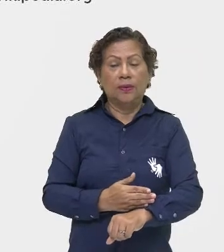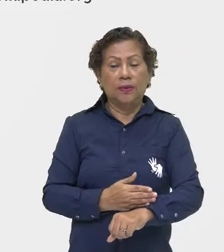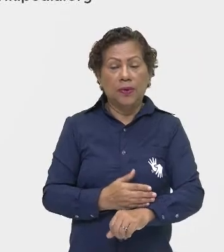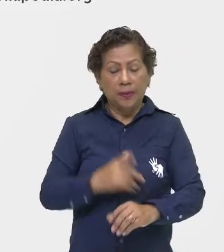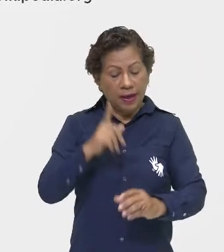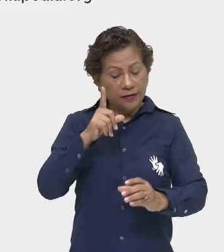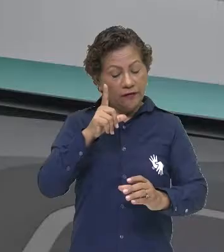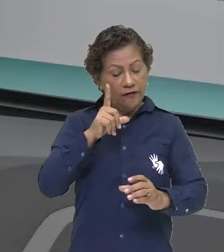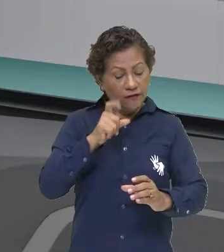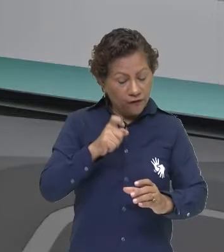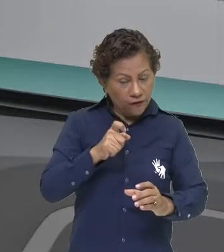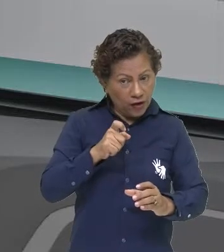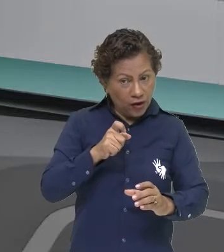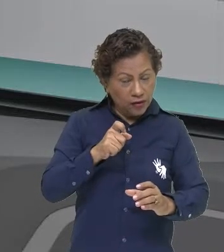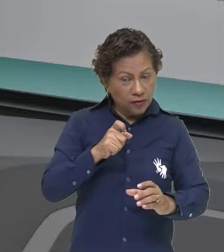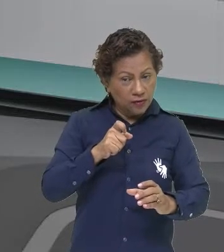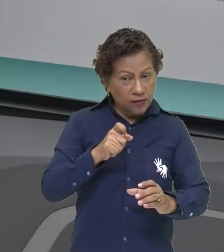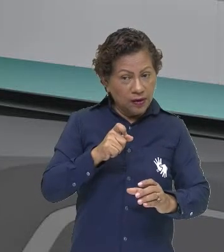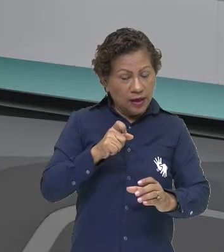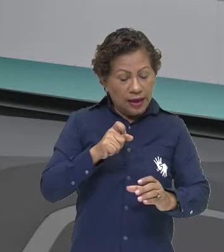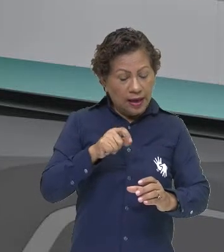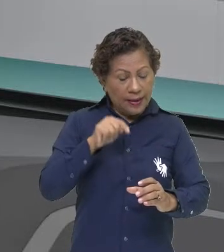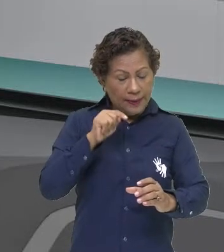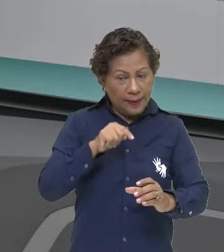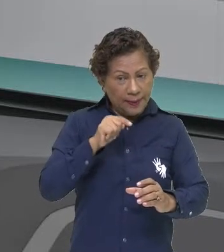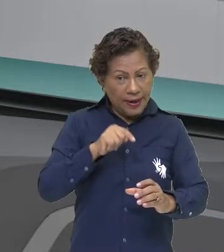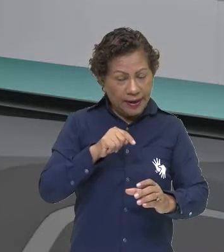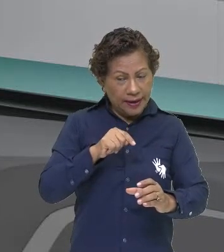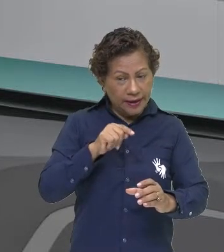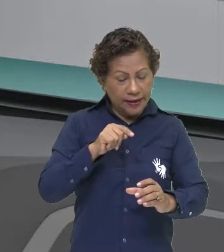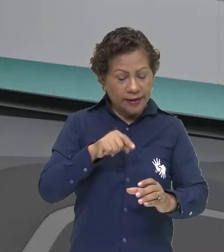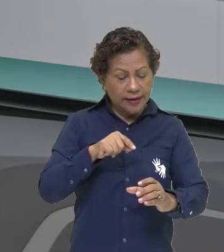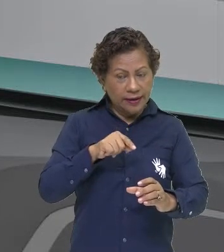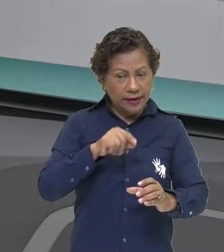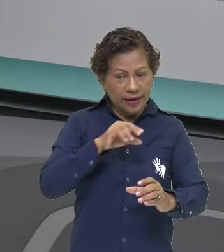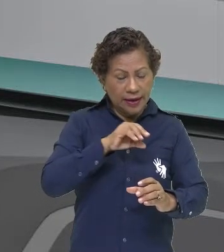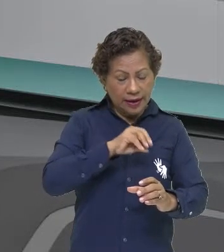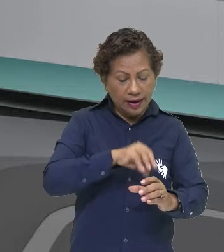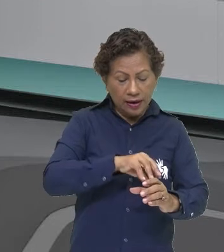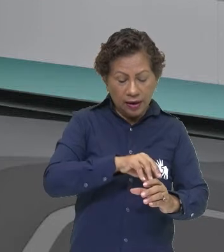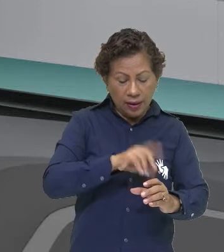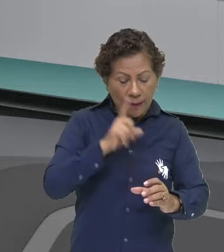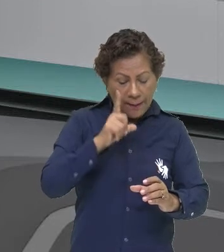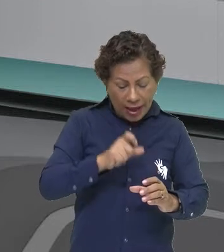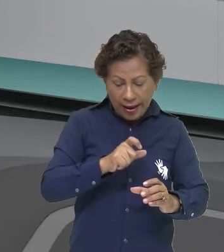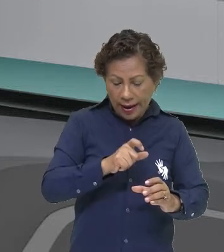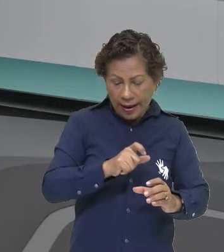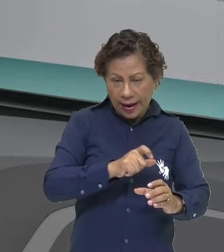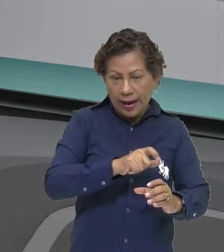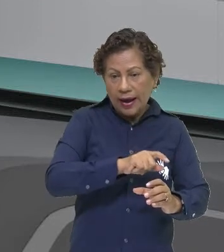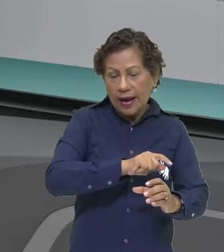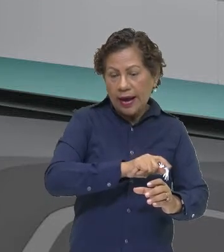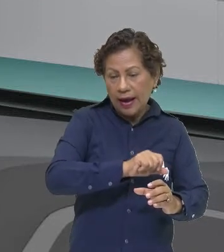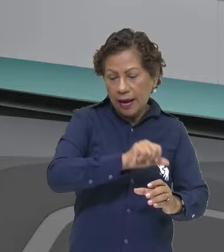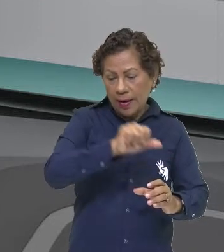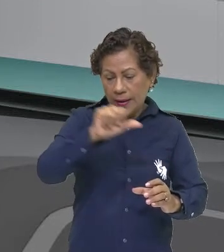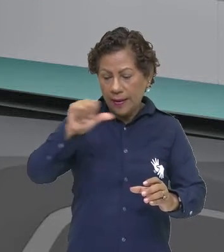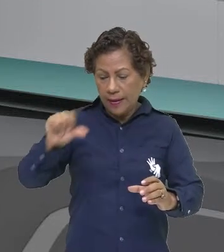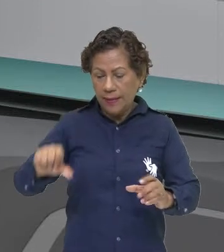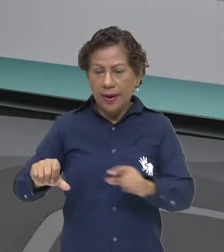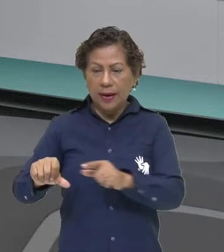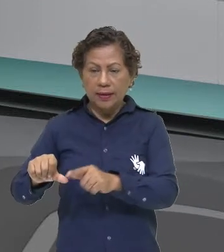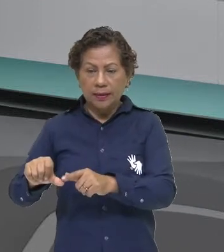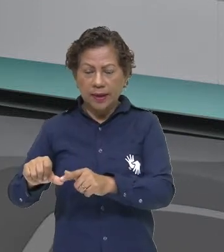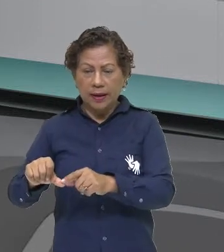sim, os artistas pegam aquela imagem que foi captada através da nanotecnologia, que é a